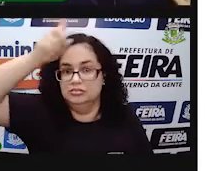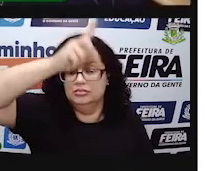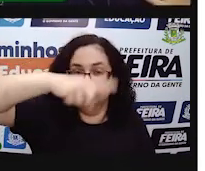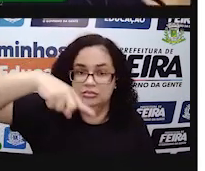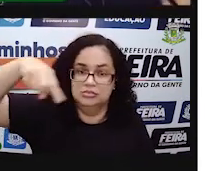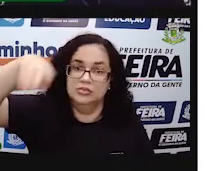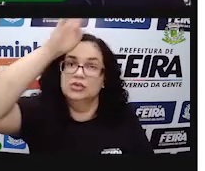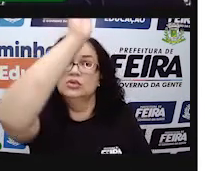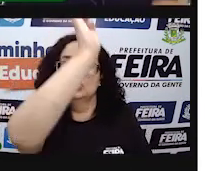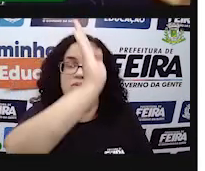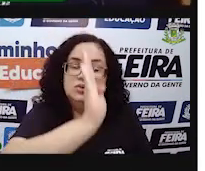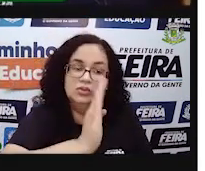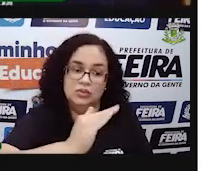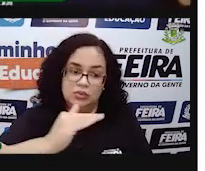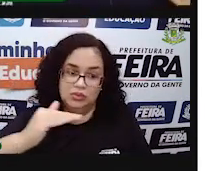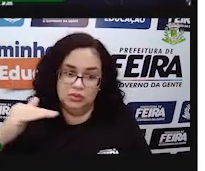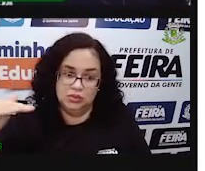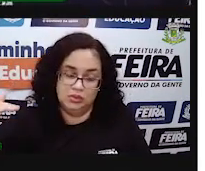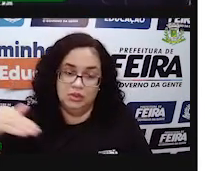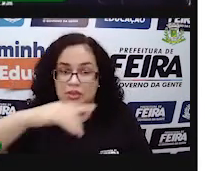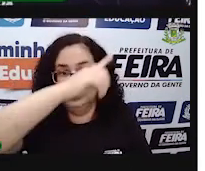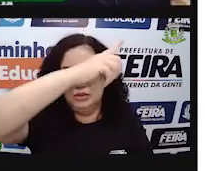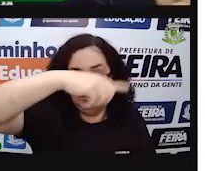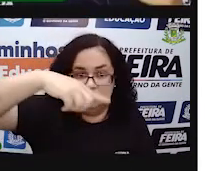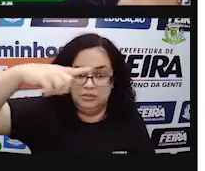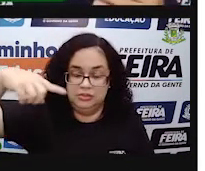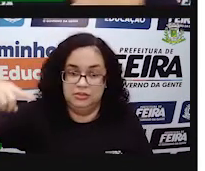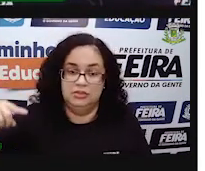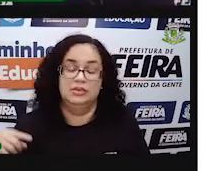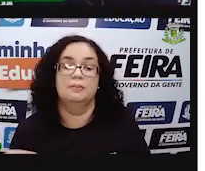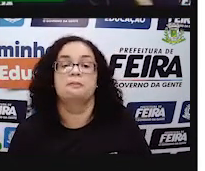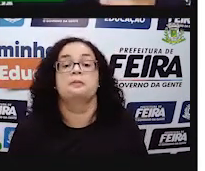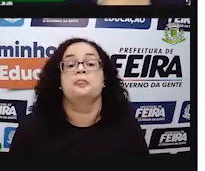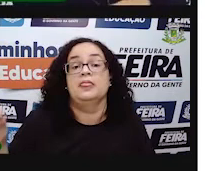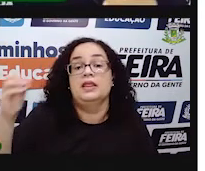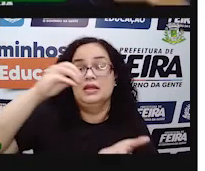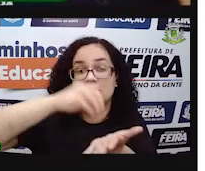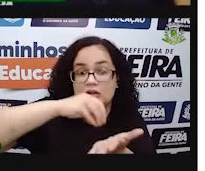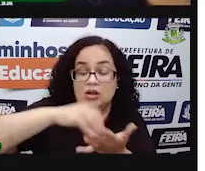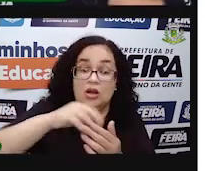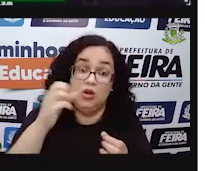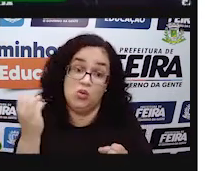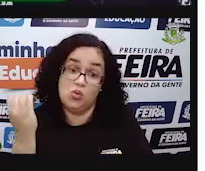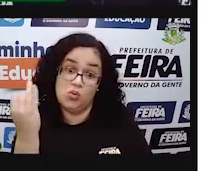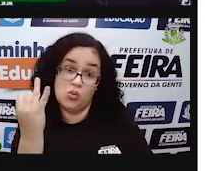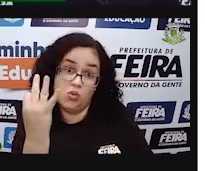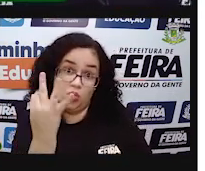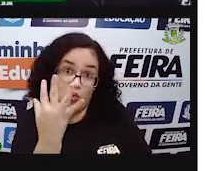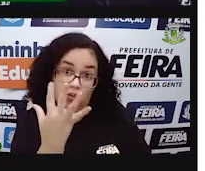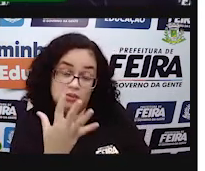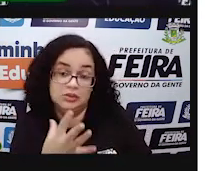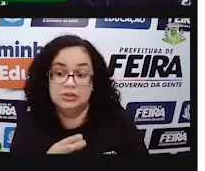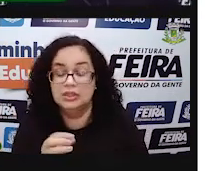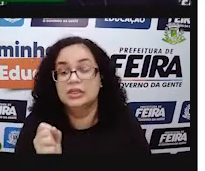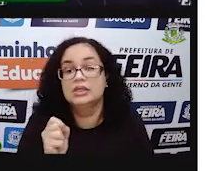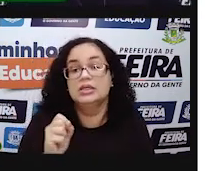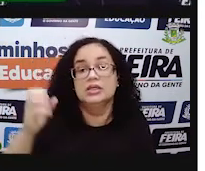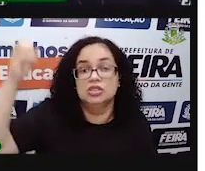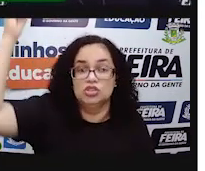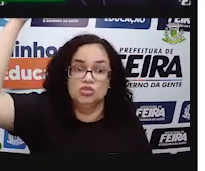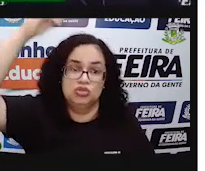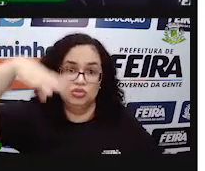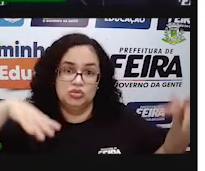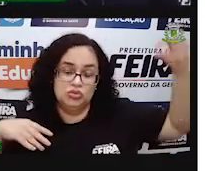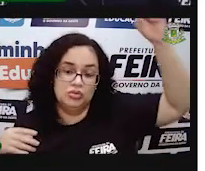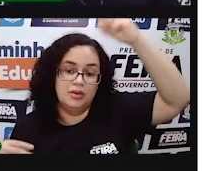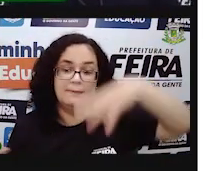Pode ser de coluna vertical, pode ser de coluna horizontal, de linha ou de setores. Da nossa conta de luz aqui no estado da Bahia,